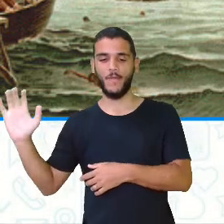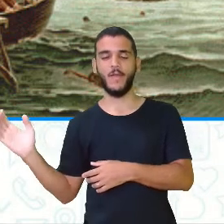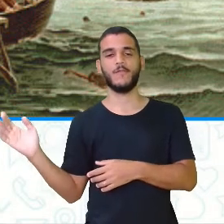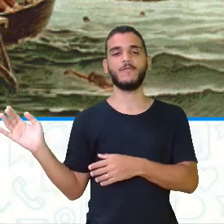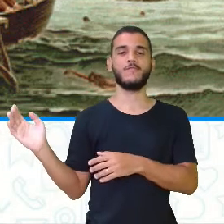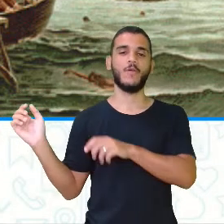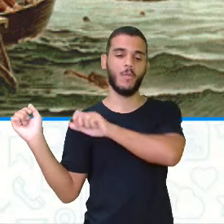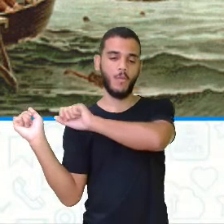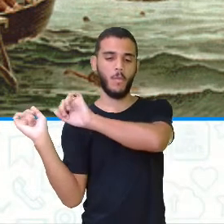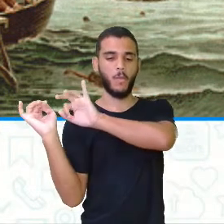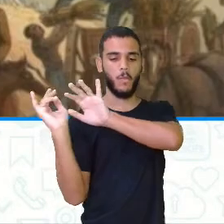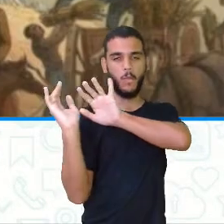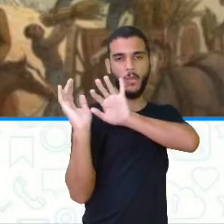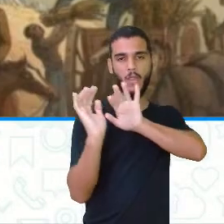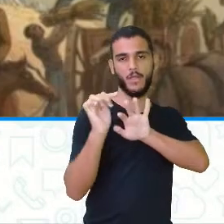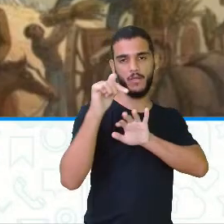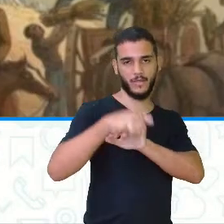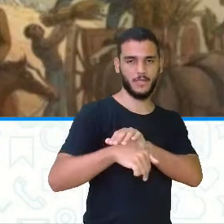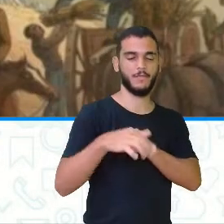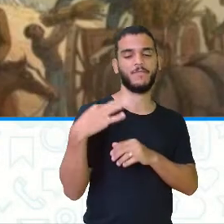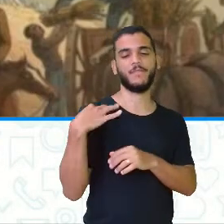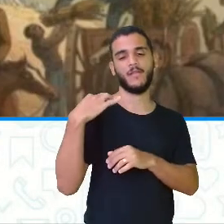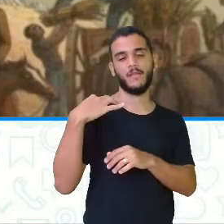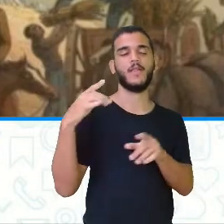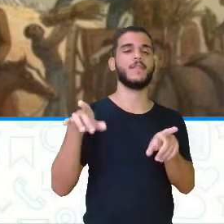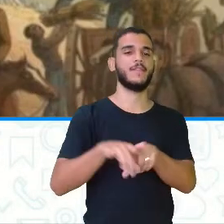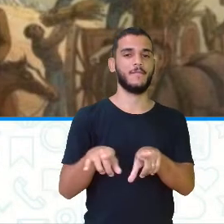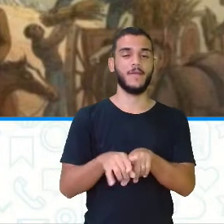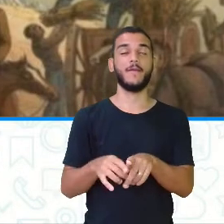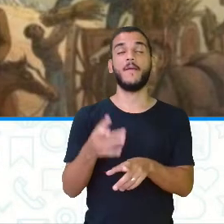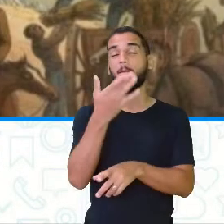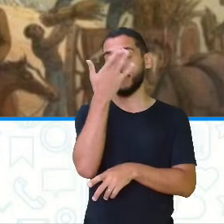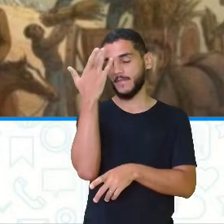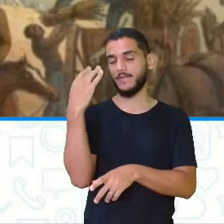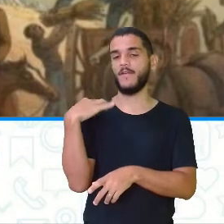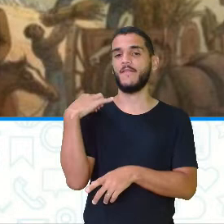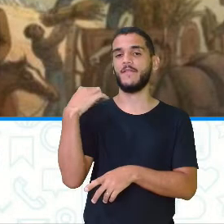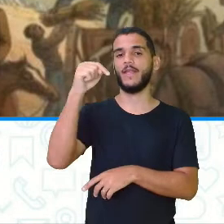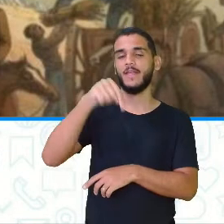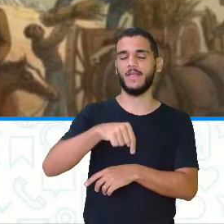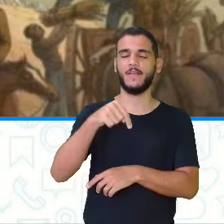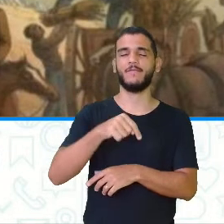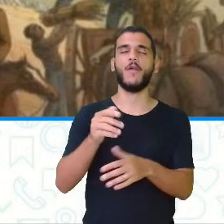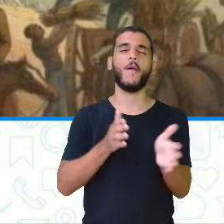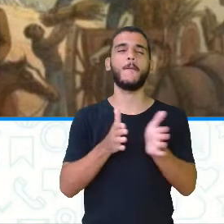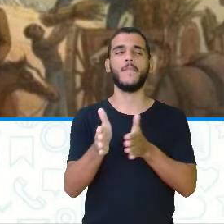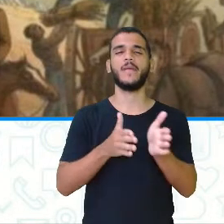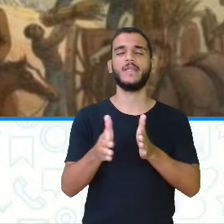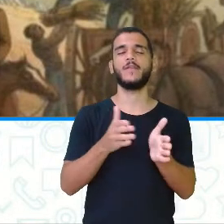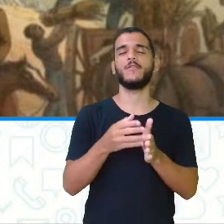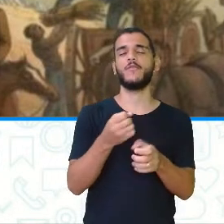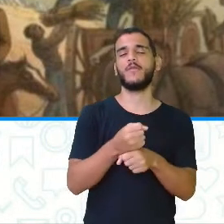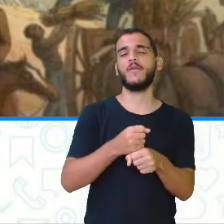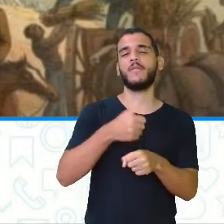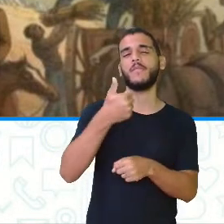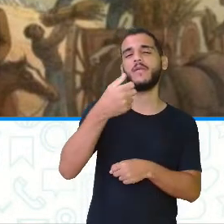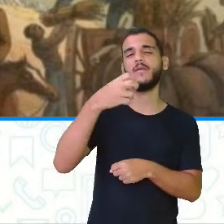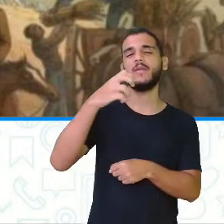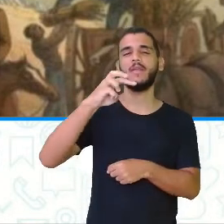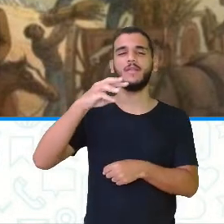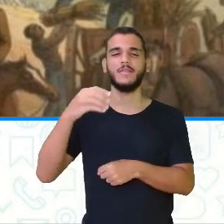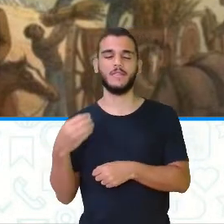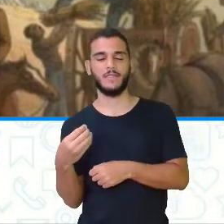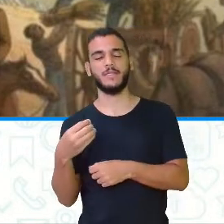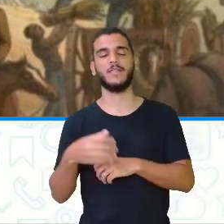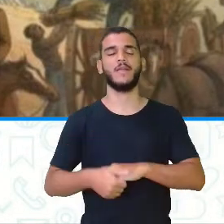brasileiro. E eles vieram de boa vontade. Eles vieram para cá e ir lá para o período de 1530, com a chegada dos